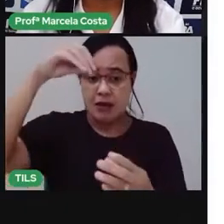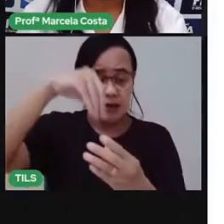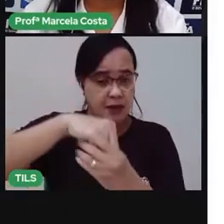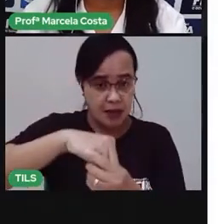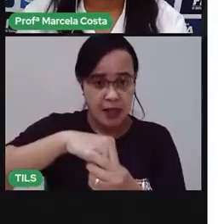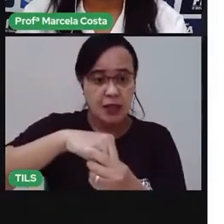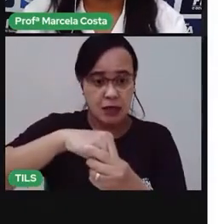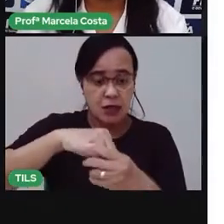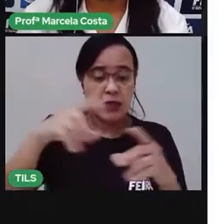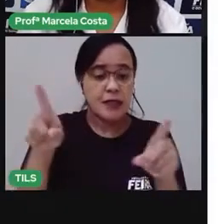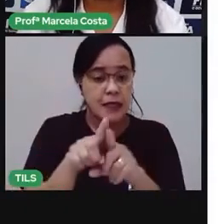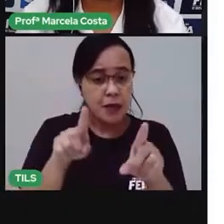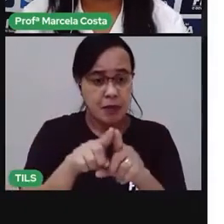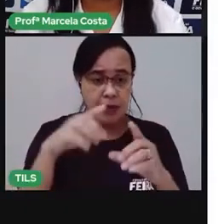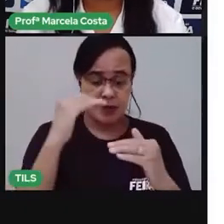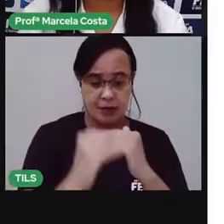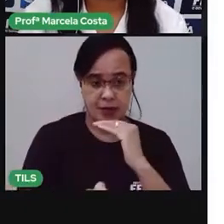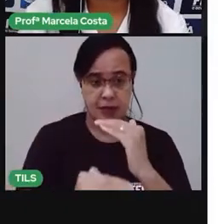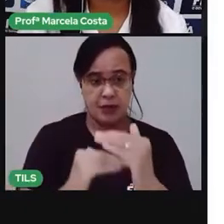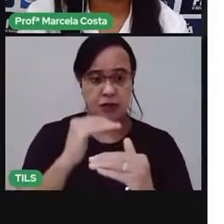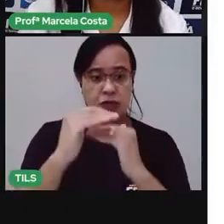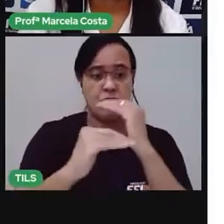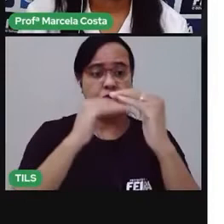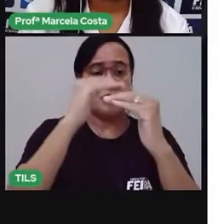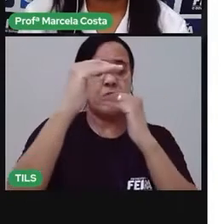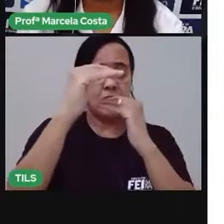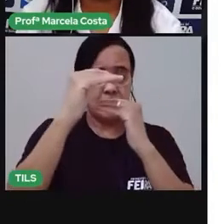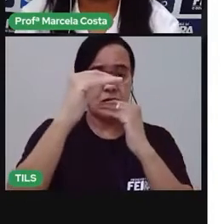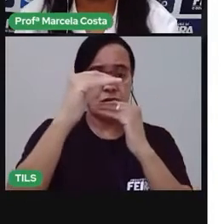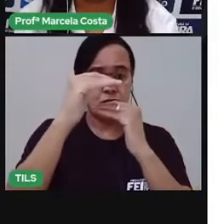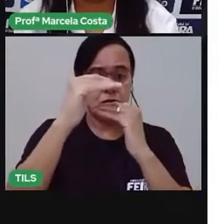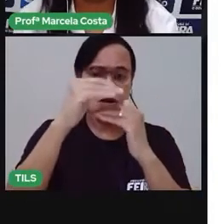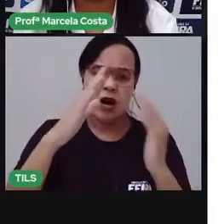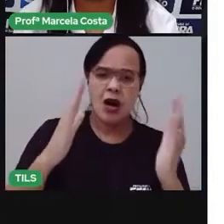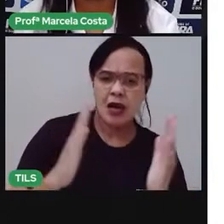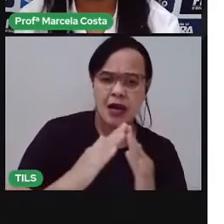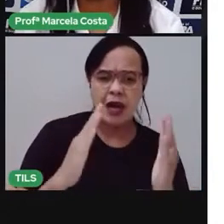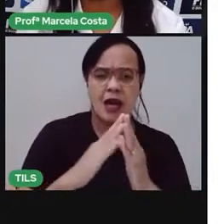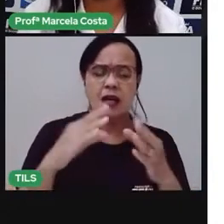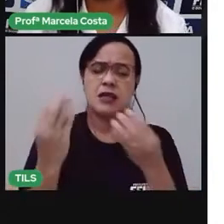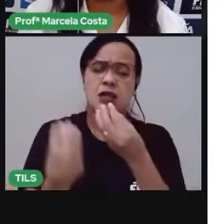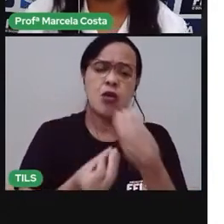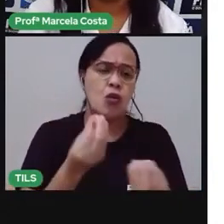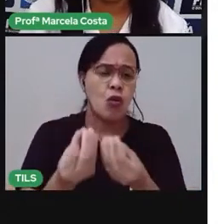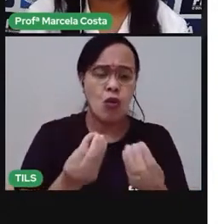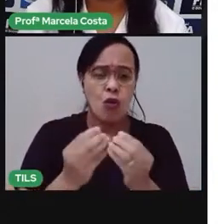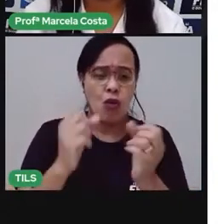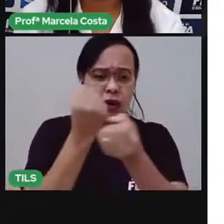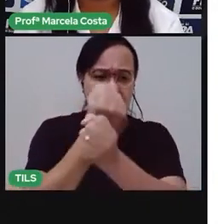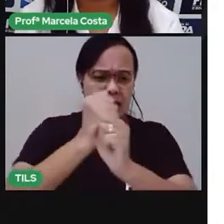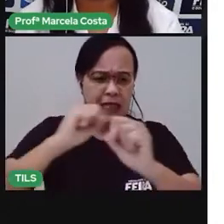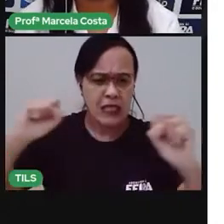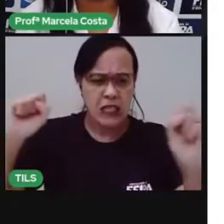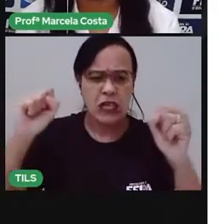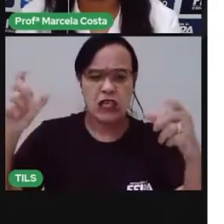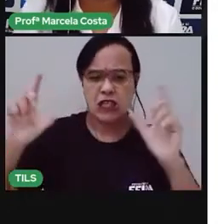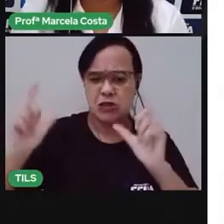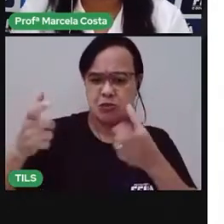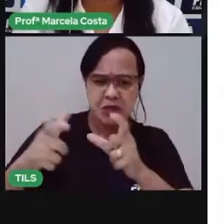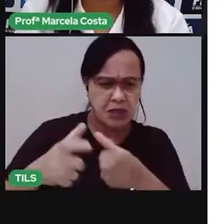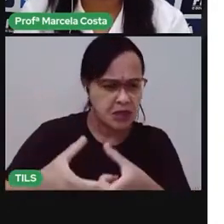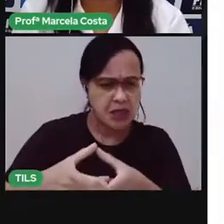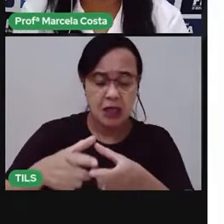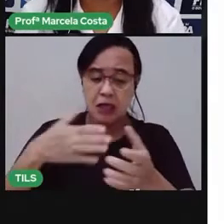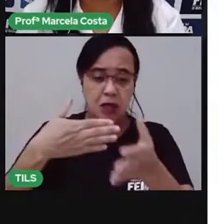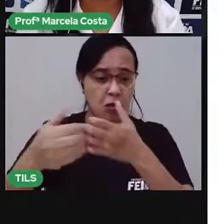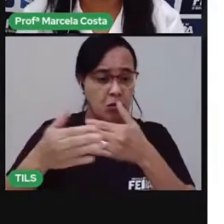Independente de como é esse lar, se é uma casa grande, se é uma casa pequena, se é na zona rural, se é na zona urbana, se a